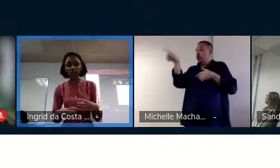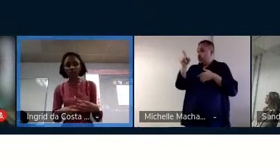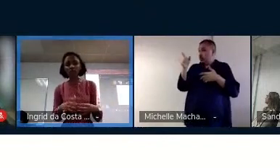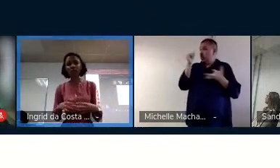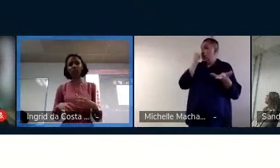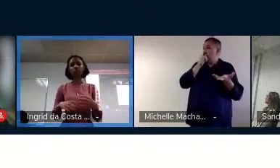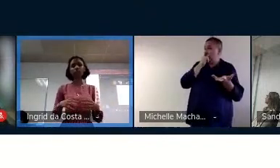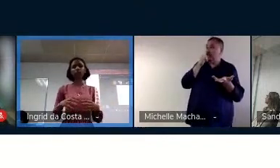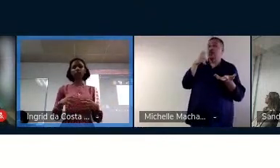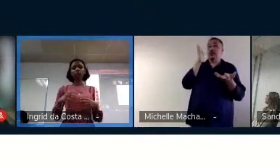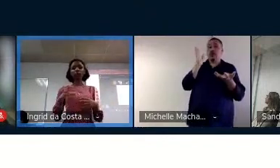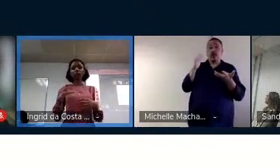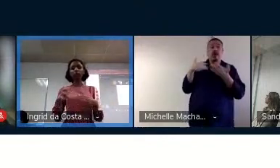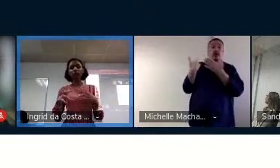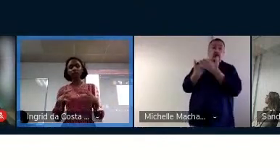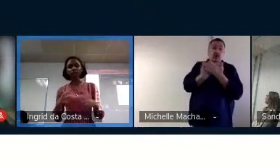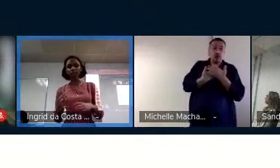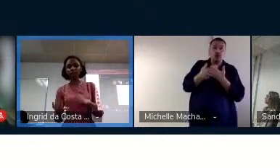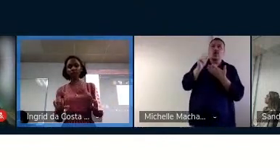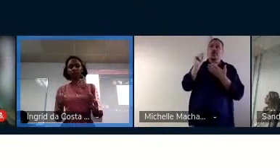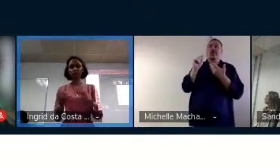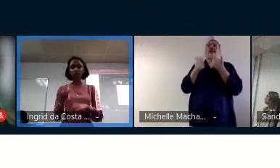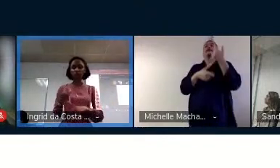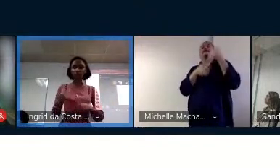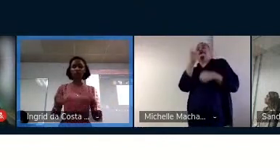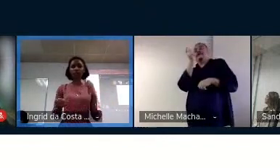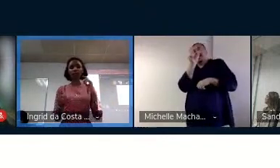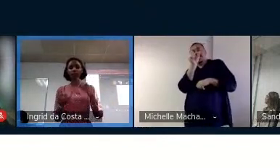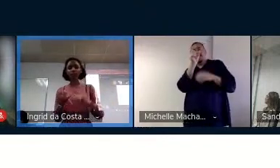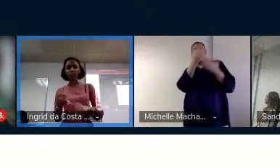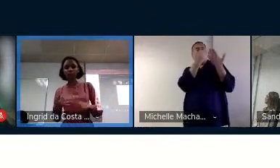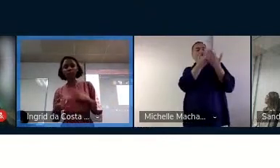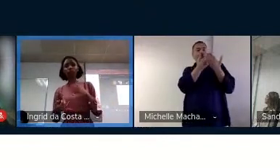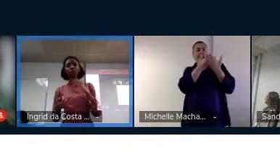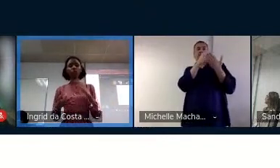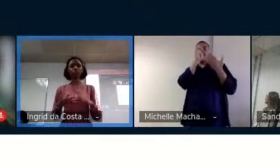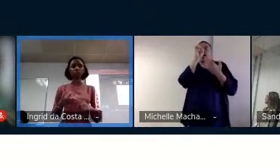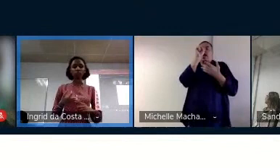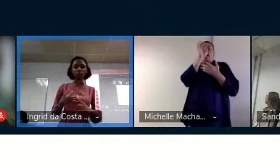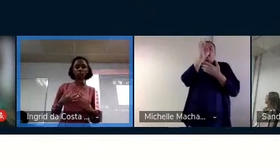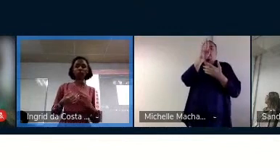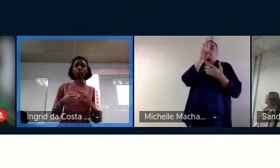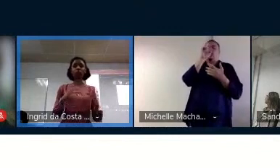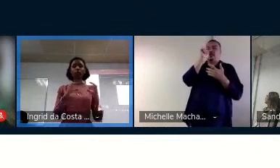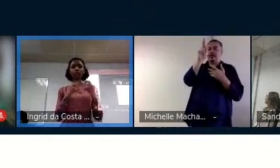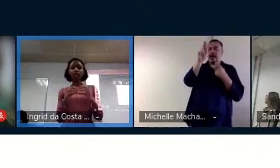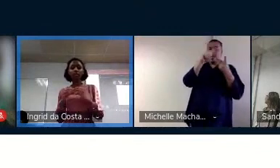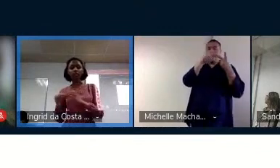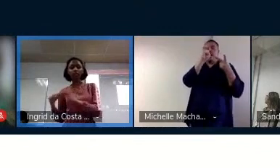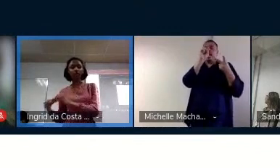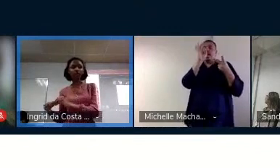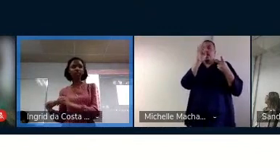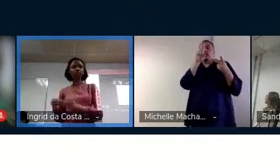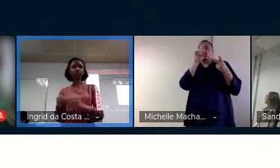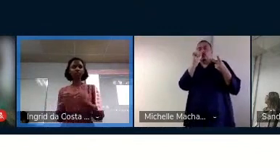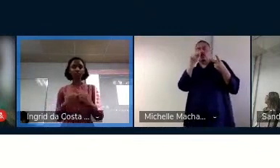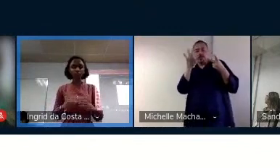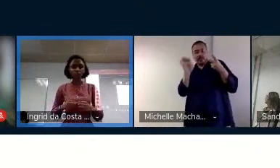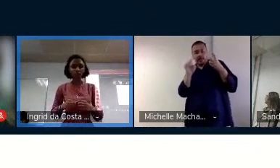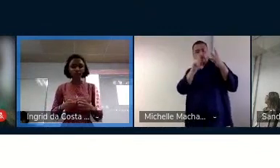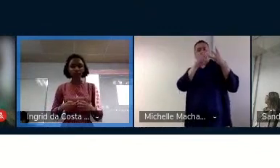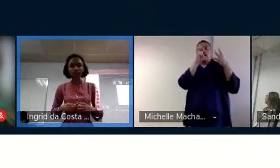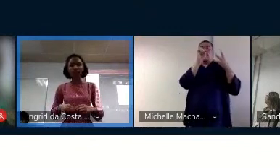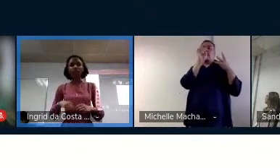aula. Então, como exemplos, a gente viu que as palavras. Estudar, estudante e estudioso têm a mesma base.